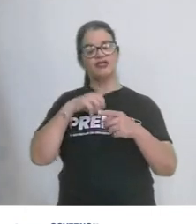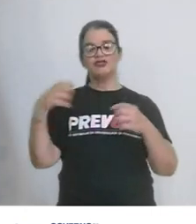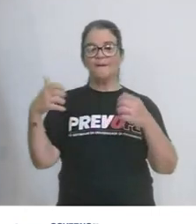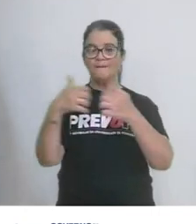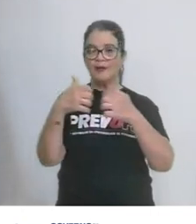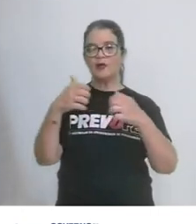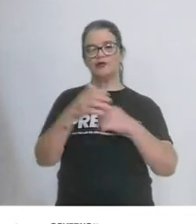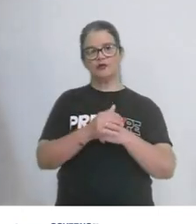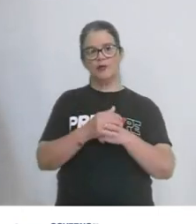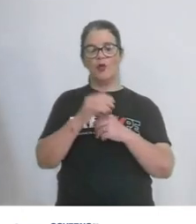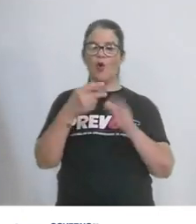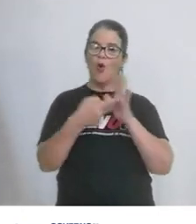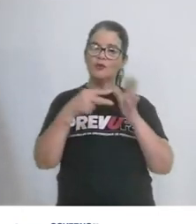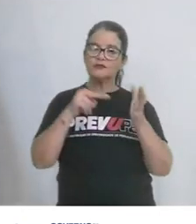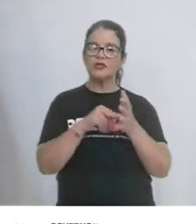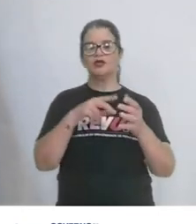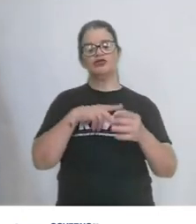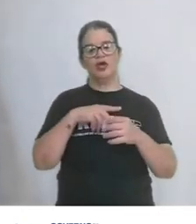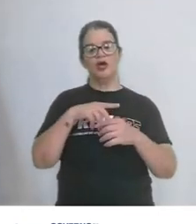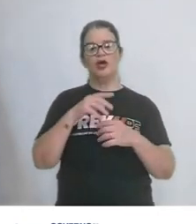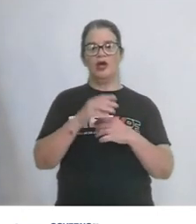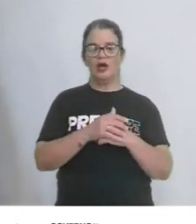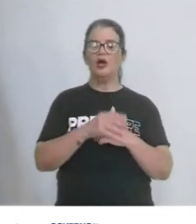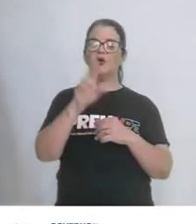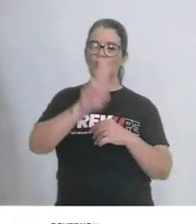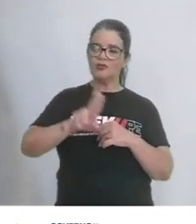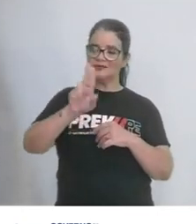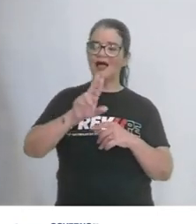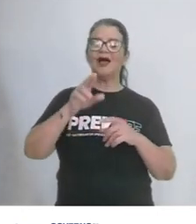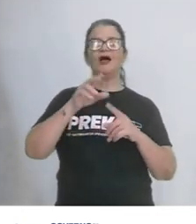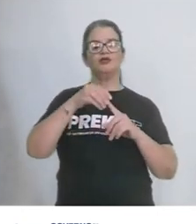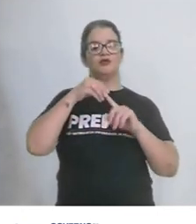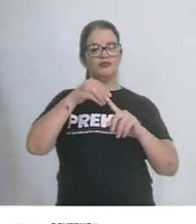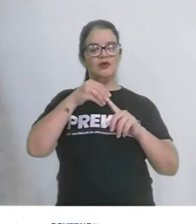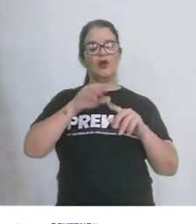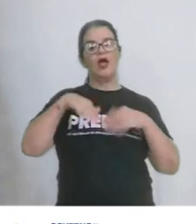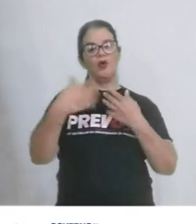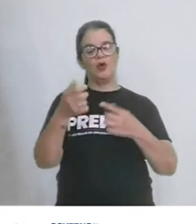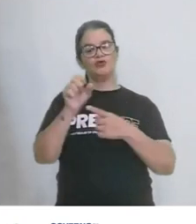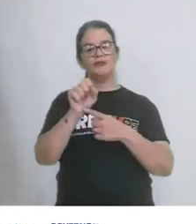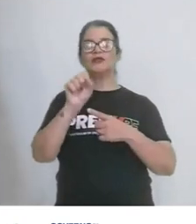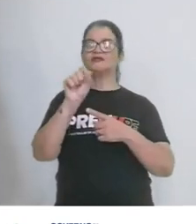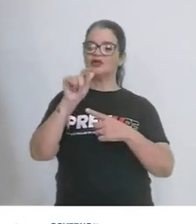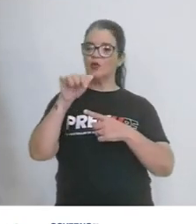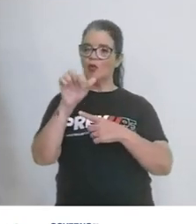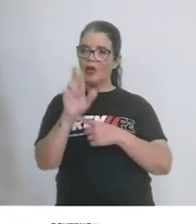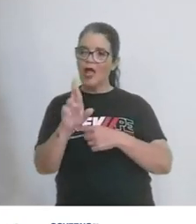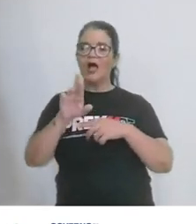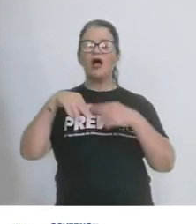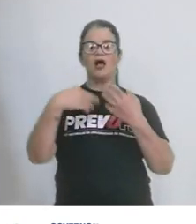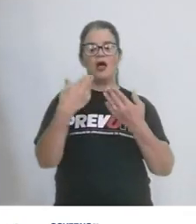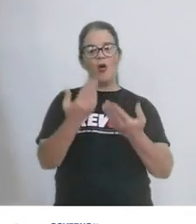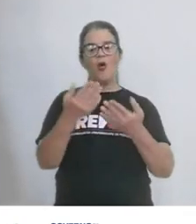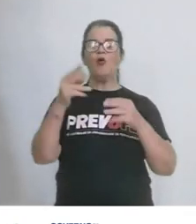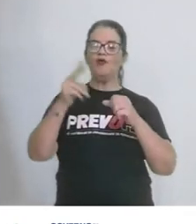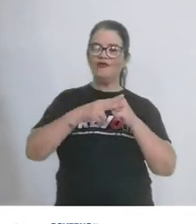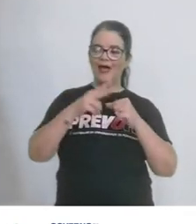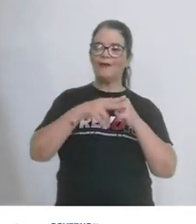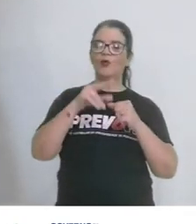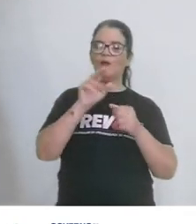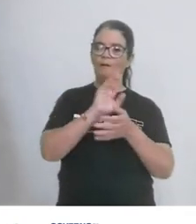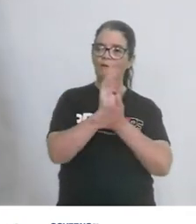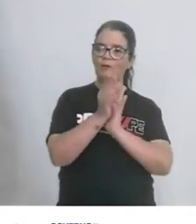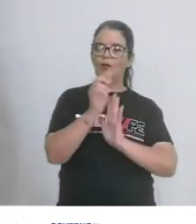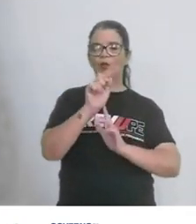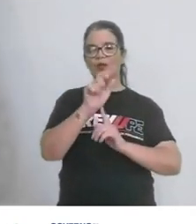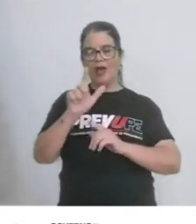próximo, ou seja, usar o verbo no singular quando o substantivo estiver no singular, e o verbo no plural quando o substantivo está no